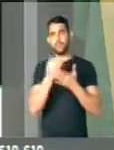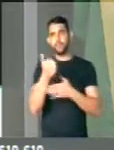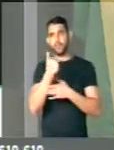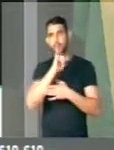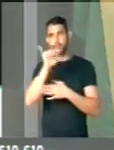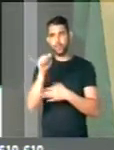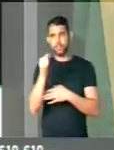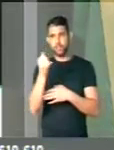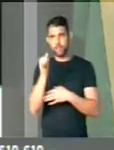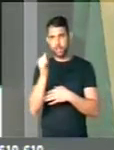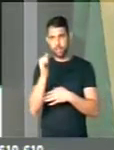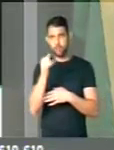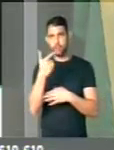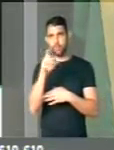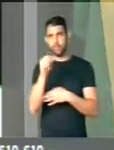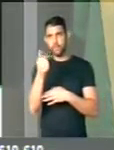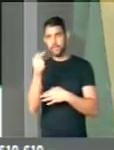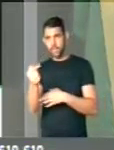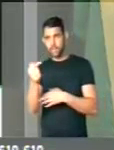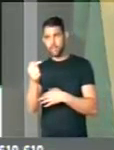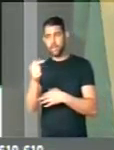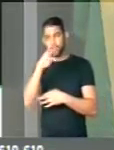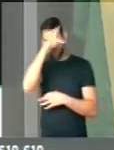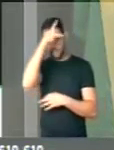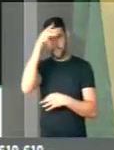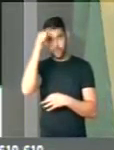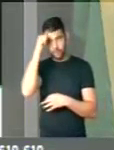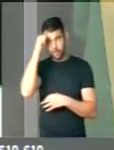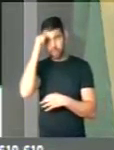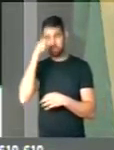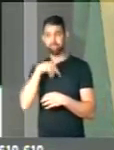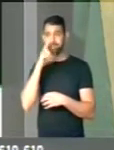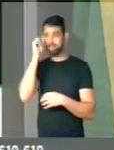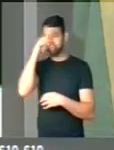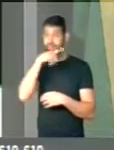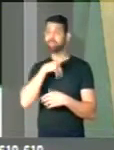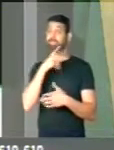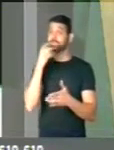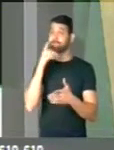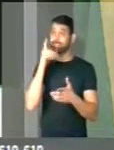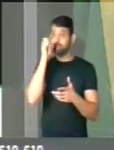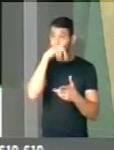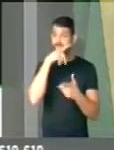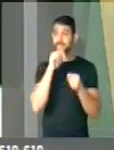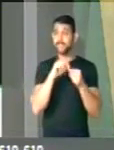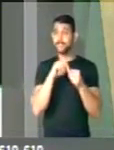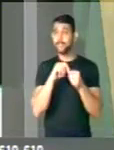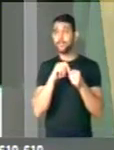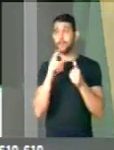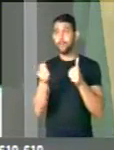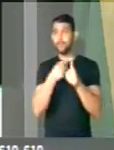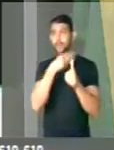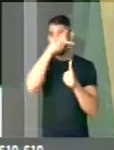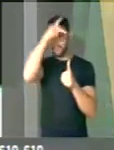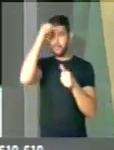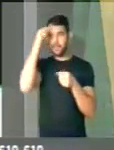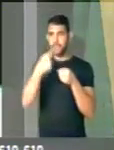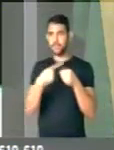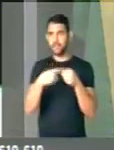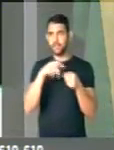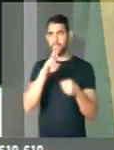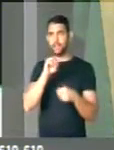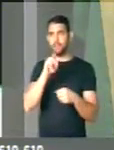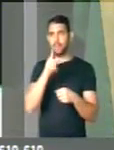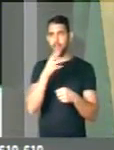1º de janeiro de 2017, a desafiadora tarefa de ser o prefeito da cidade de